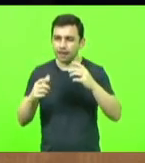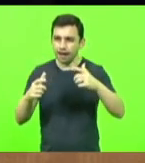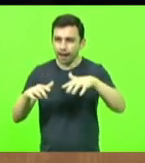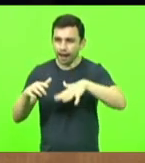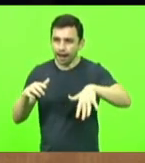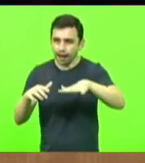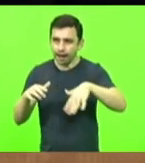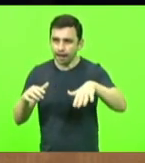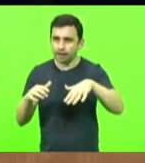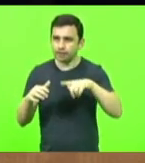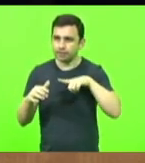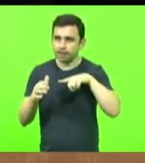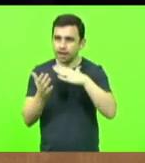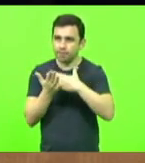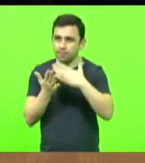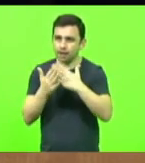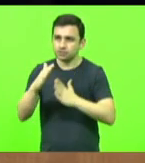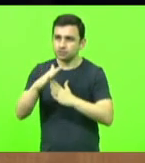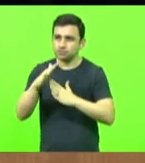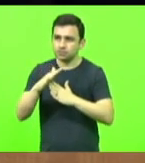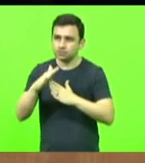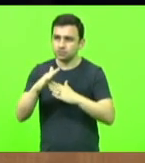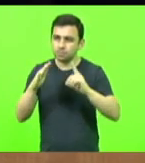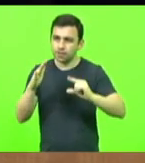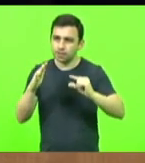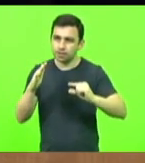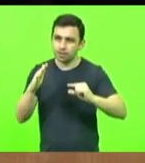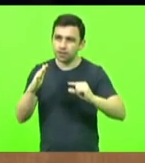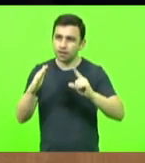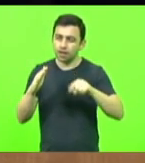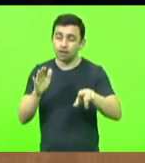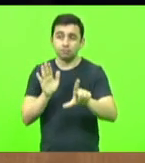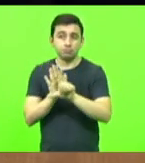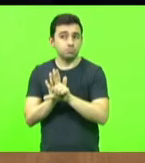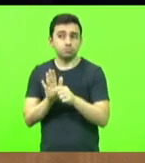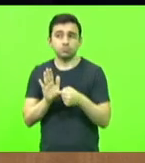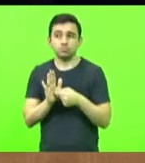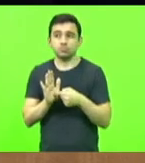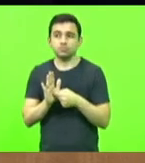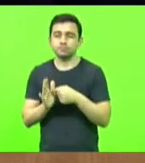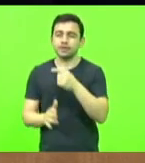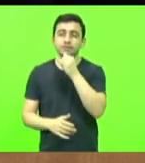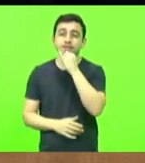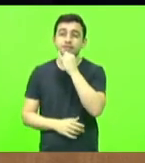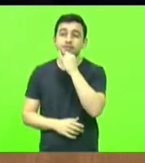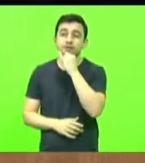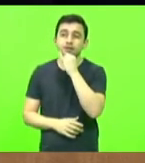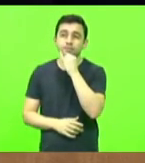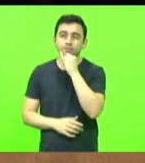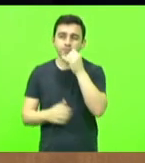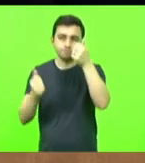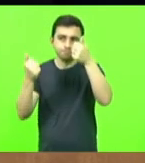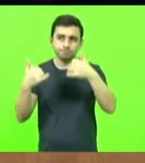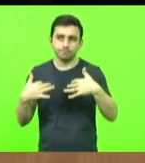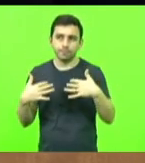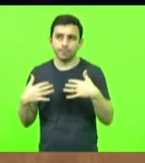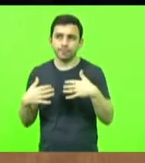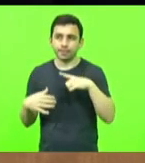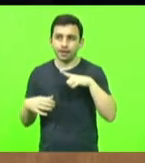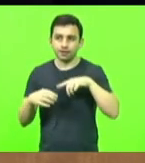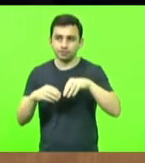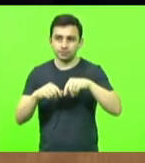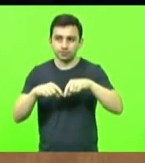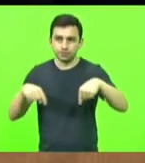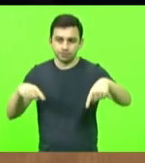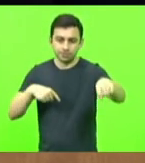excede este limite mínimo definido pela lei. Para exemplificar, temos uma propriedade de